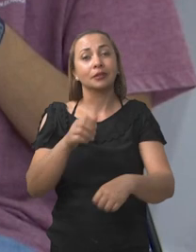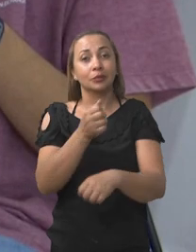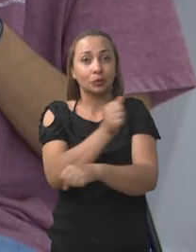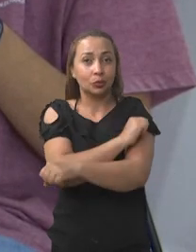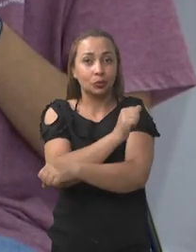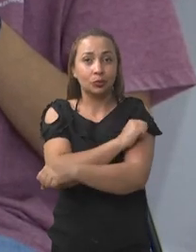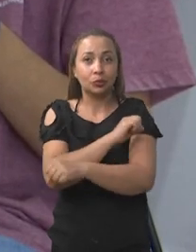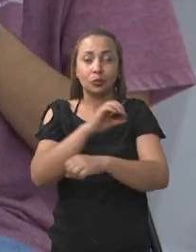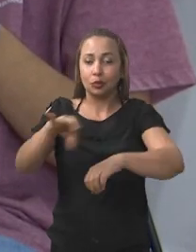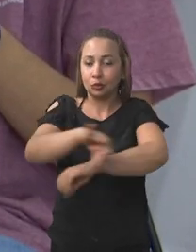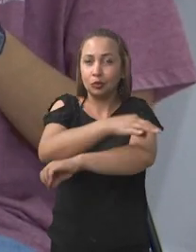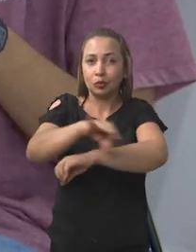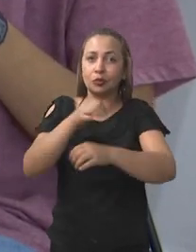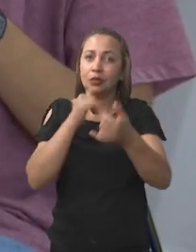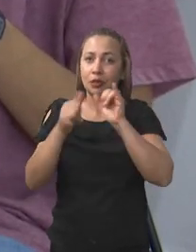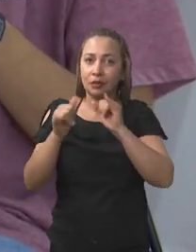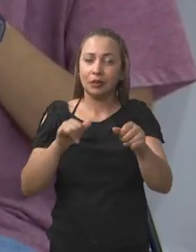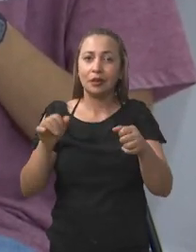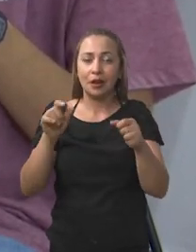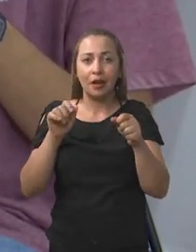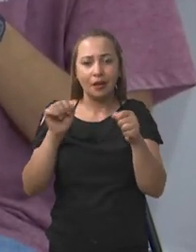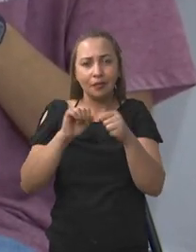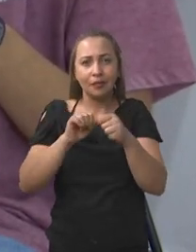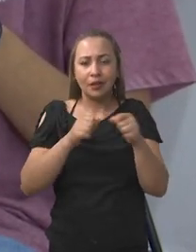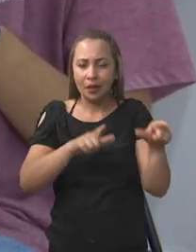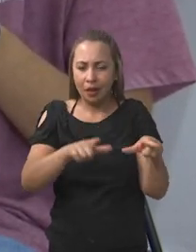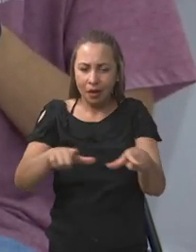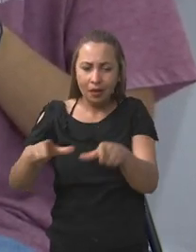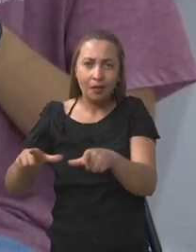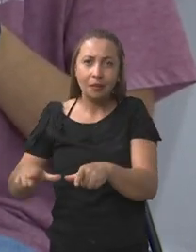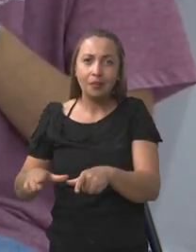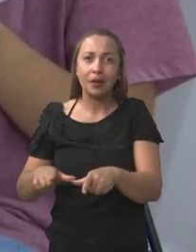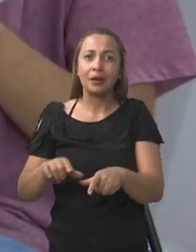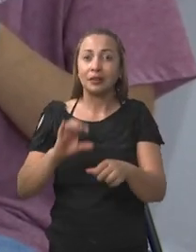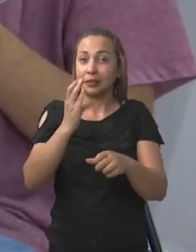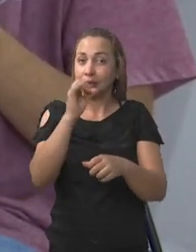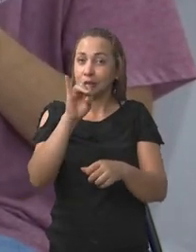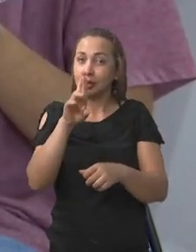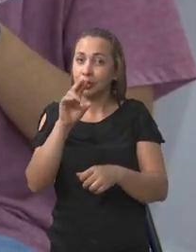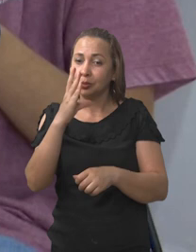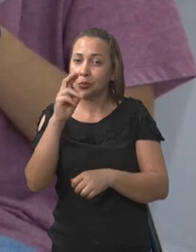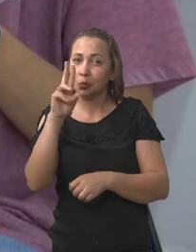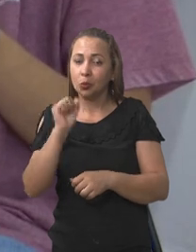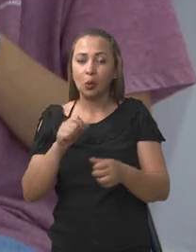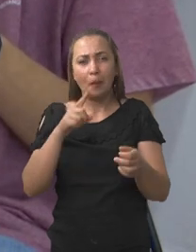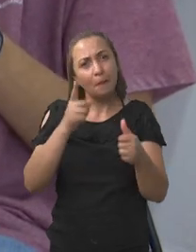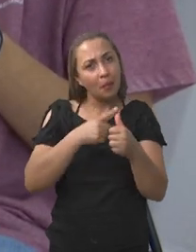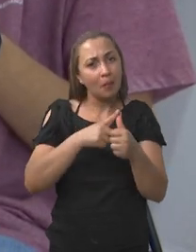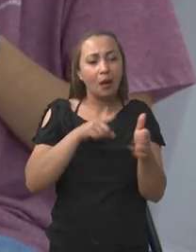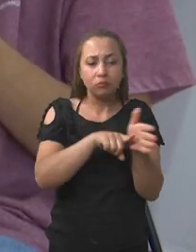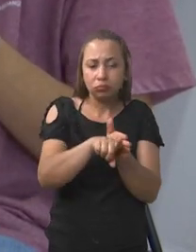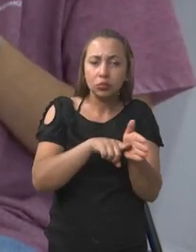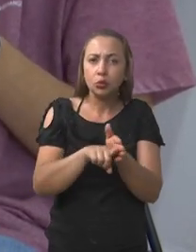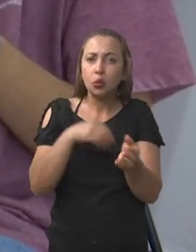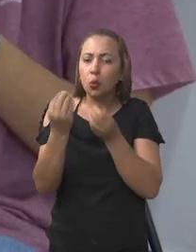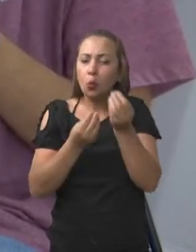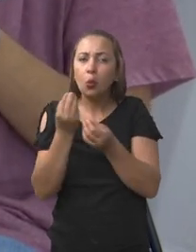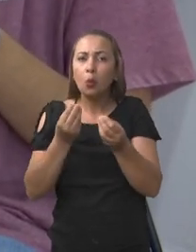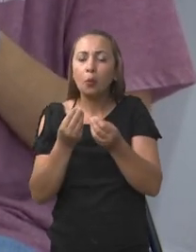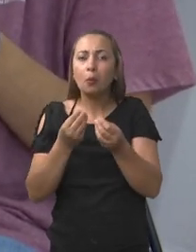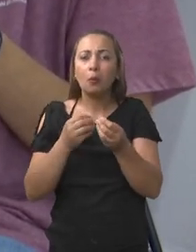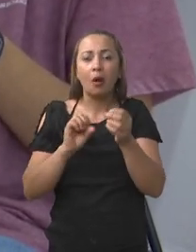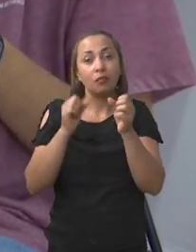fabricar placas de circuitos. Primeiramente, a gente pesquisou métodos para fabricar esses circuitos.